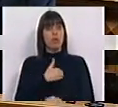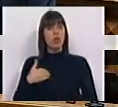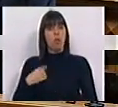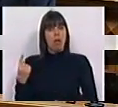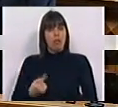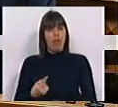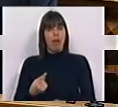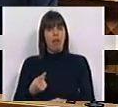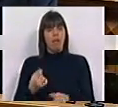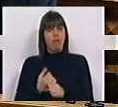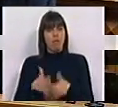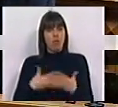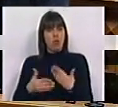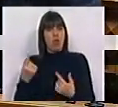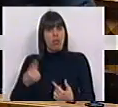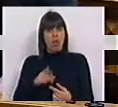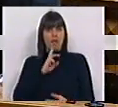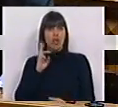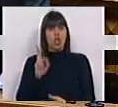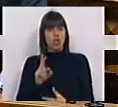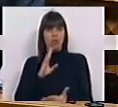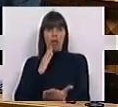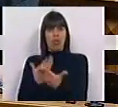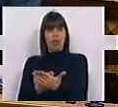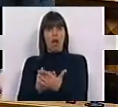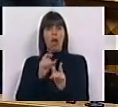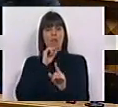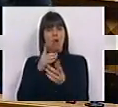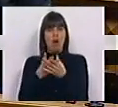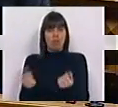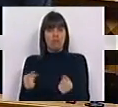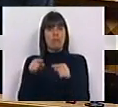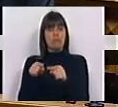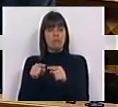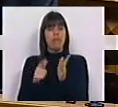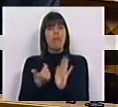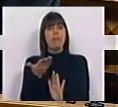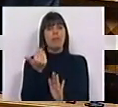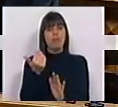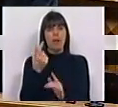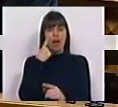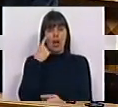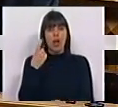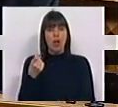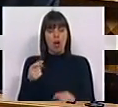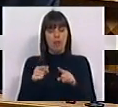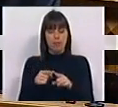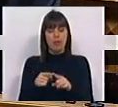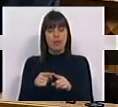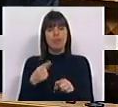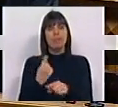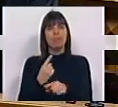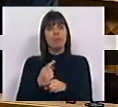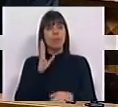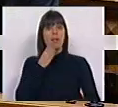saúde devem cada vez mais funcionar como uma resposta que possa colmatar as carências que se vêm verificando e